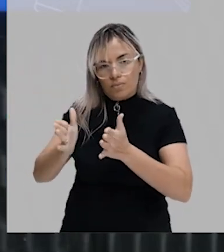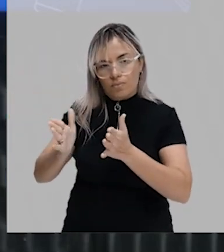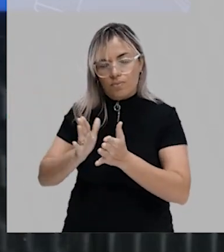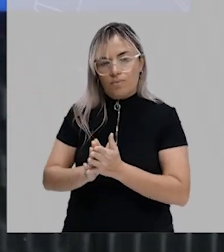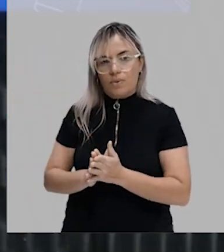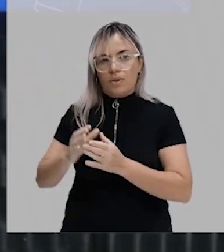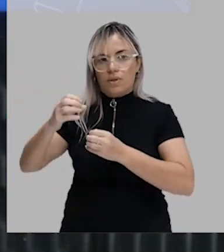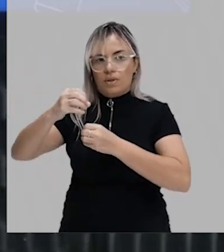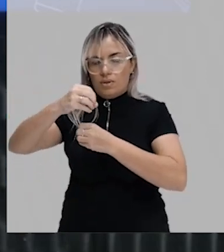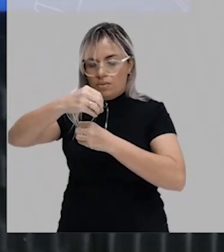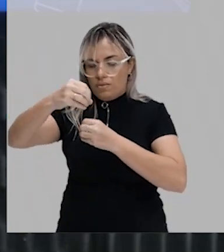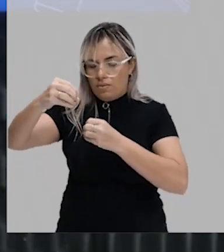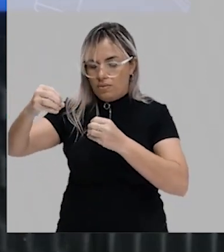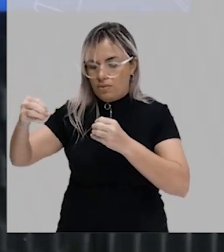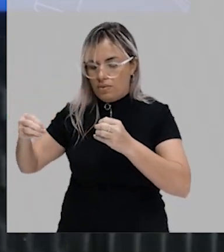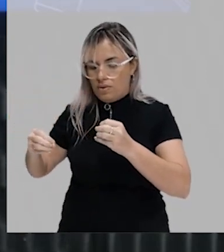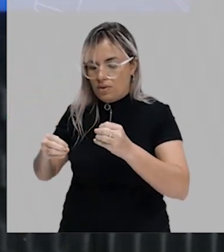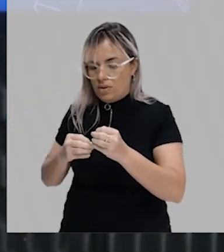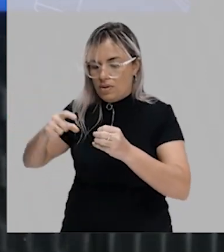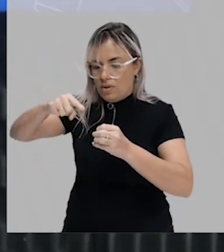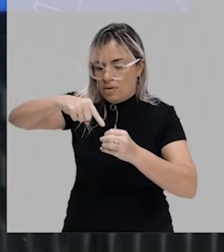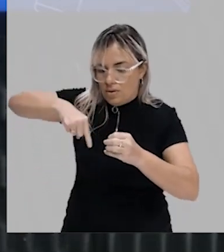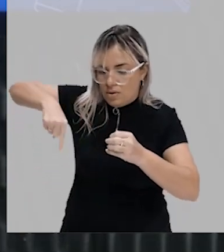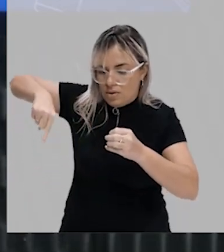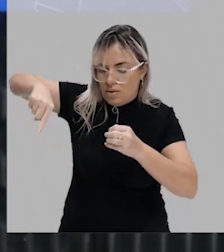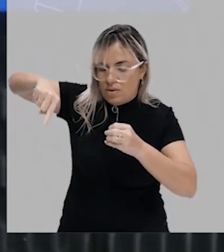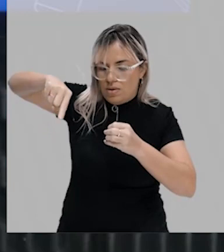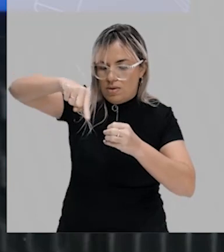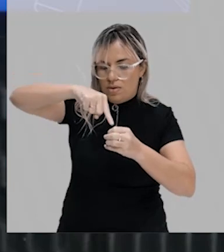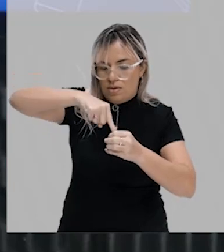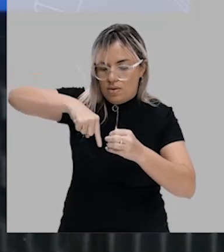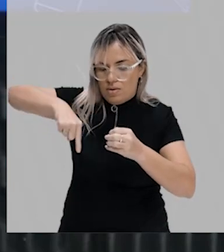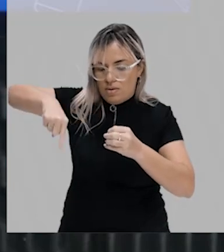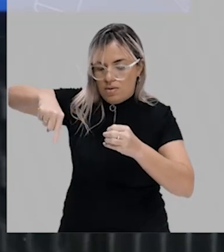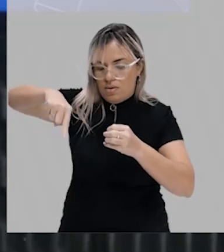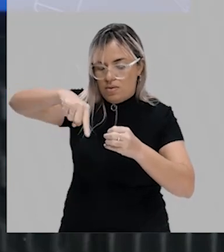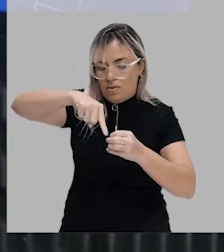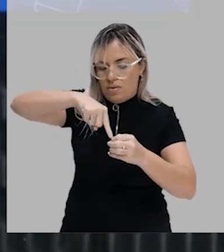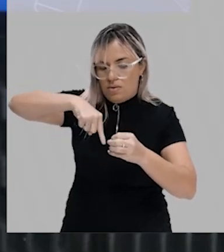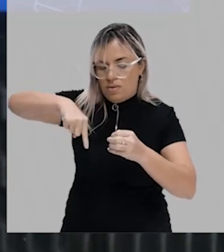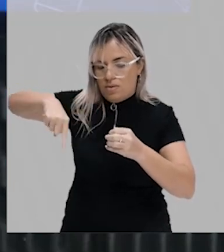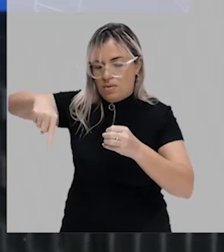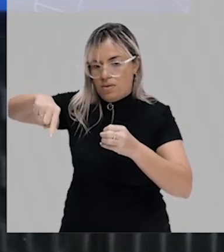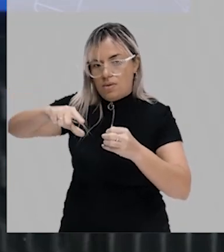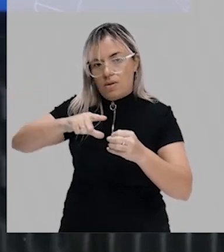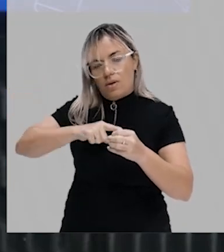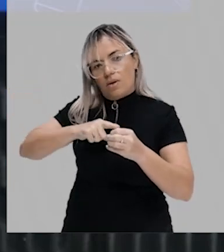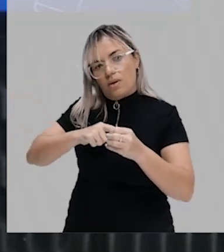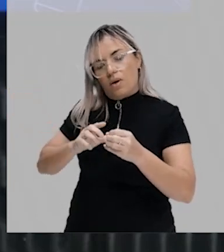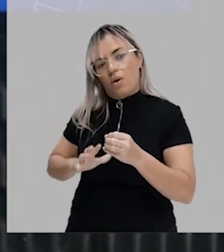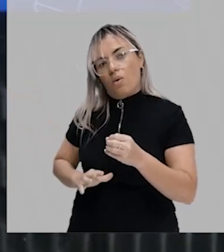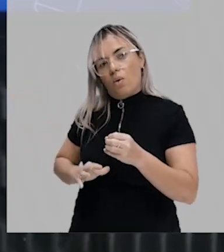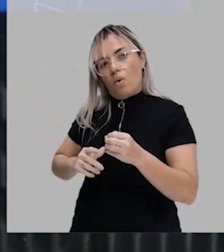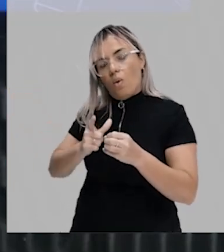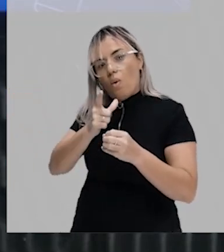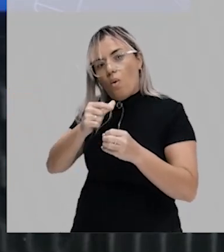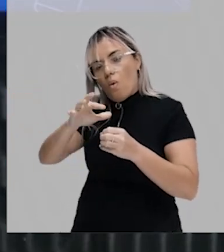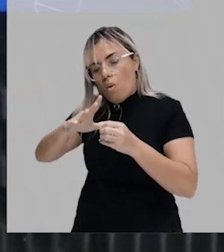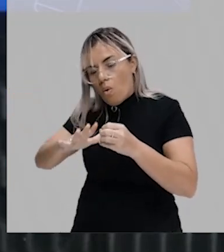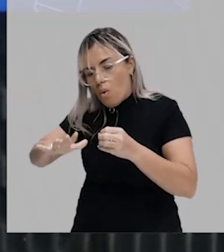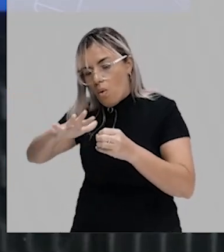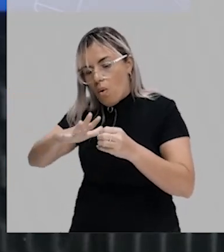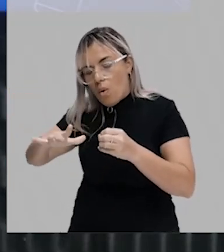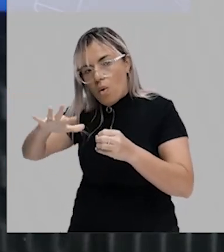vai ter um espaço dentro dele, que é formado por, que é, que vai conter um líquido produzido pelas células